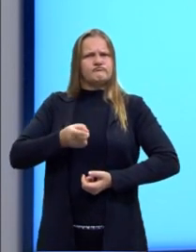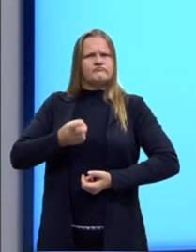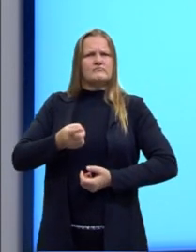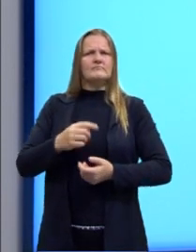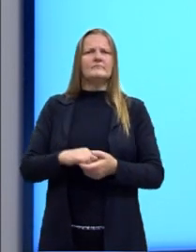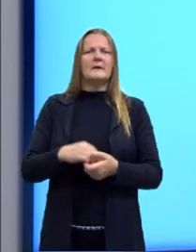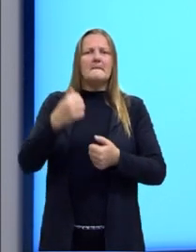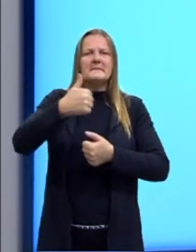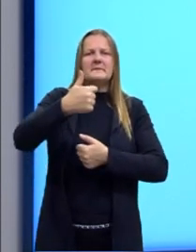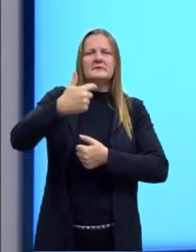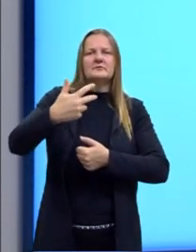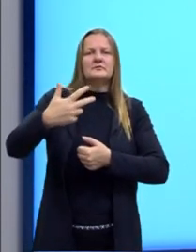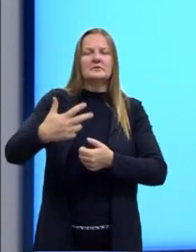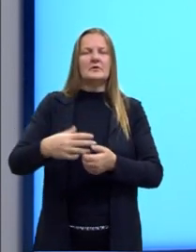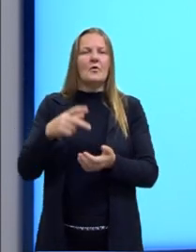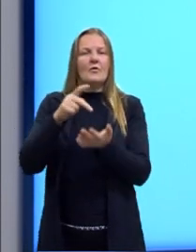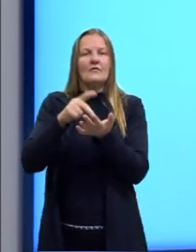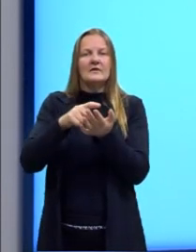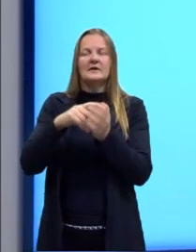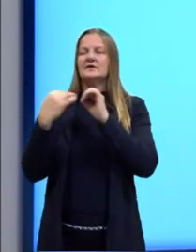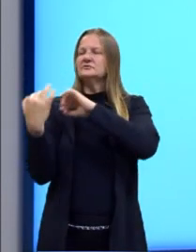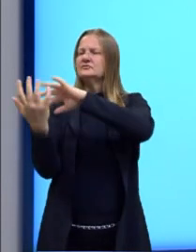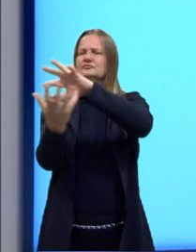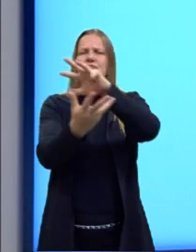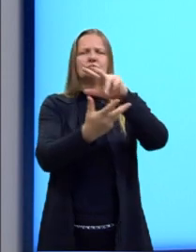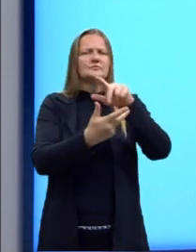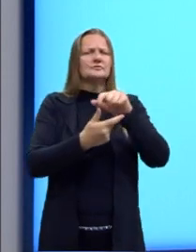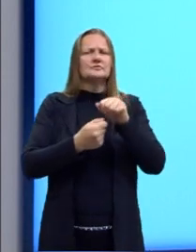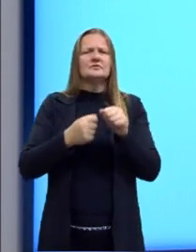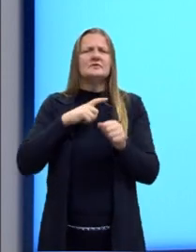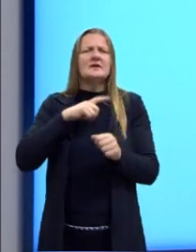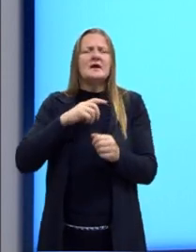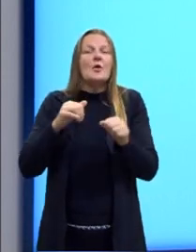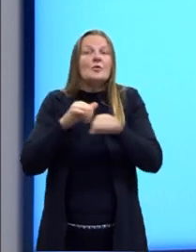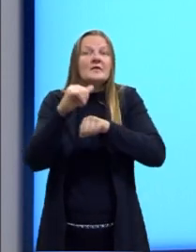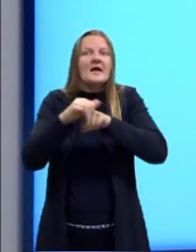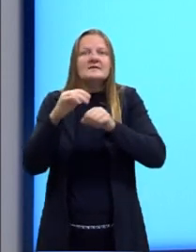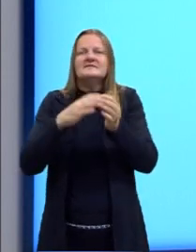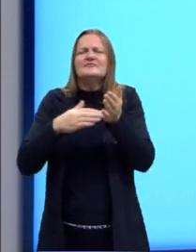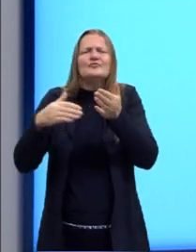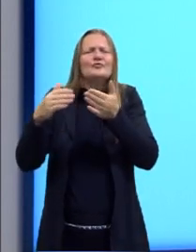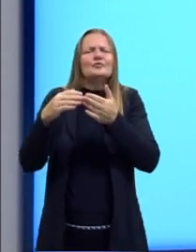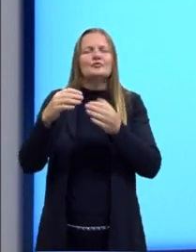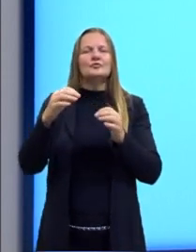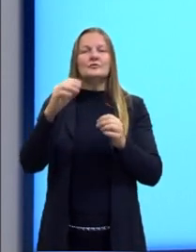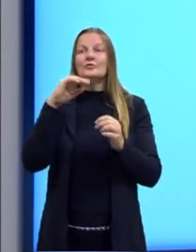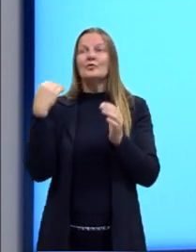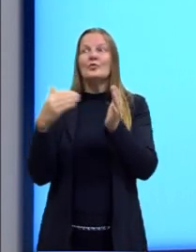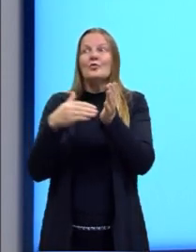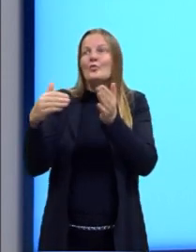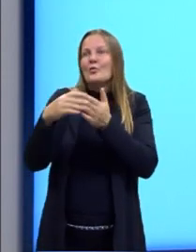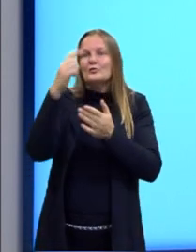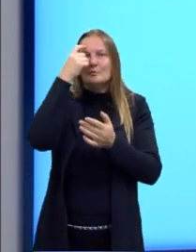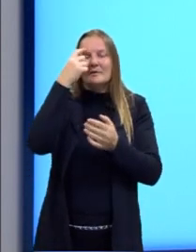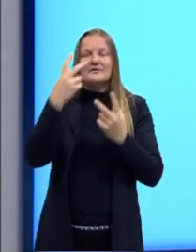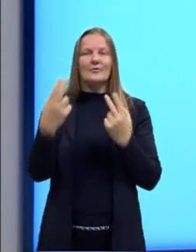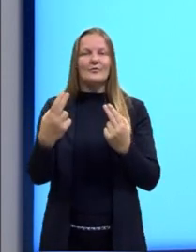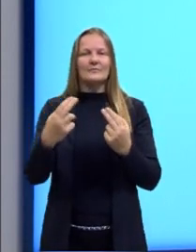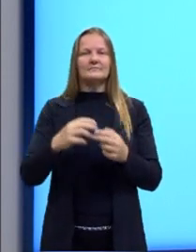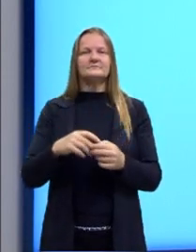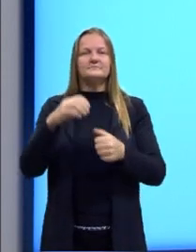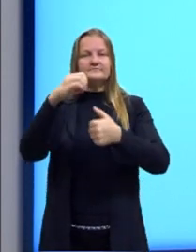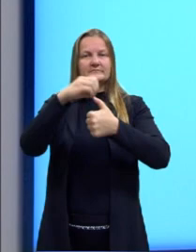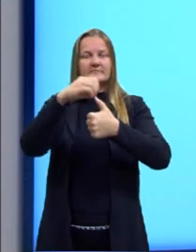empregar pra expressar verdades universais, certo? Então, na zero condicional,